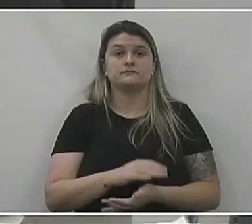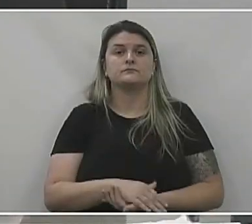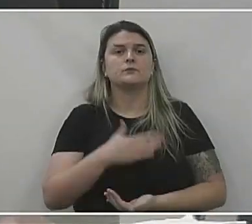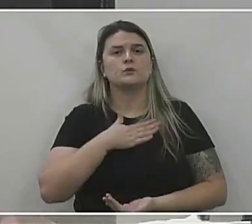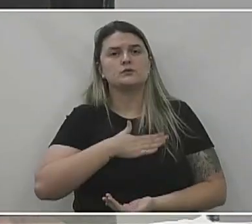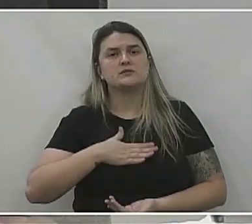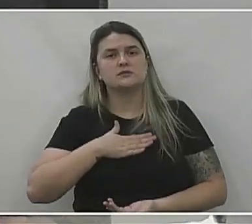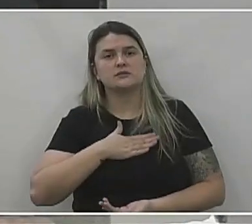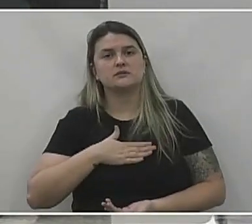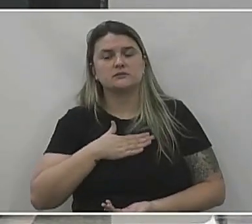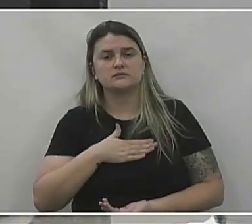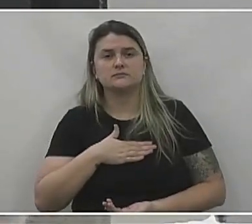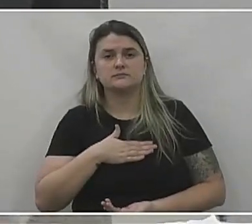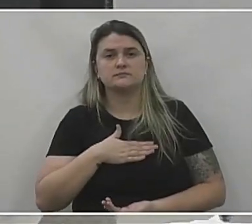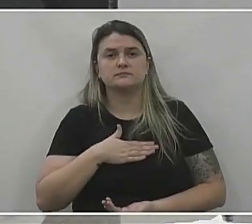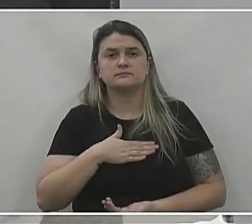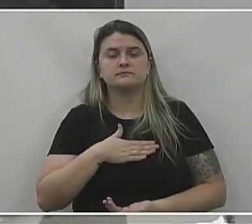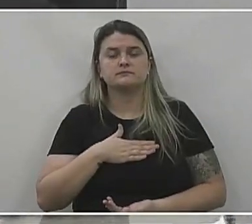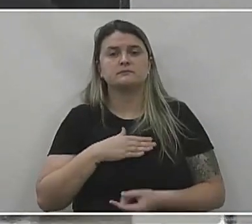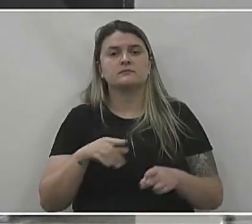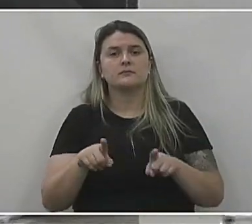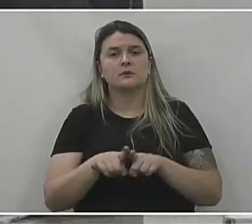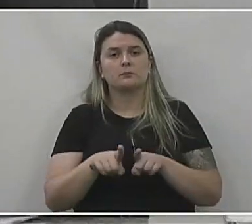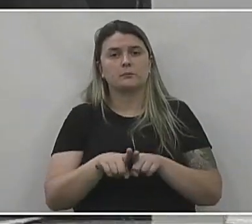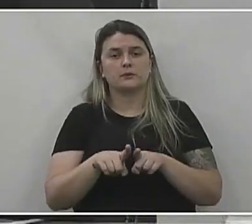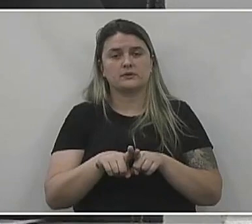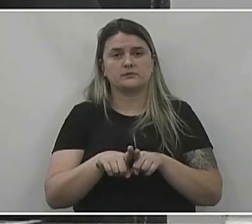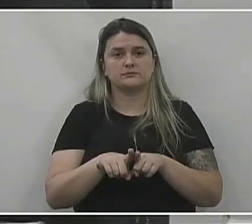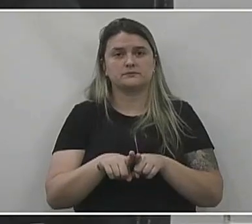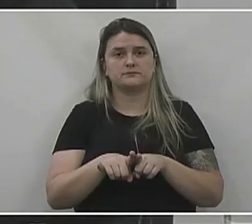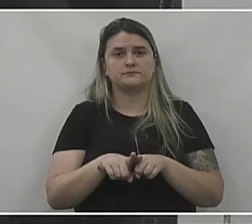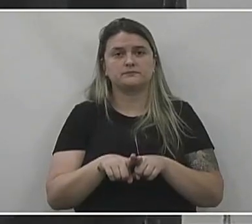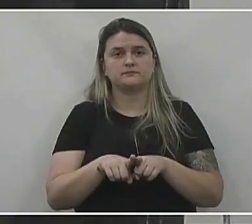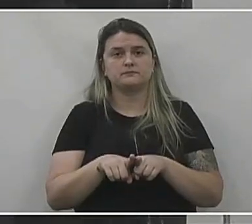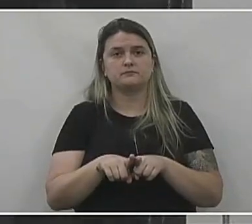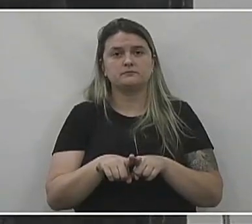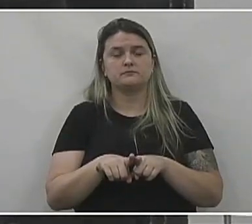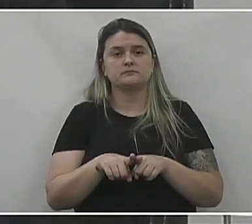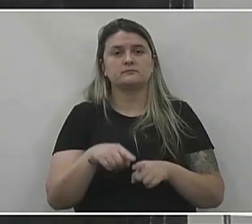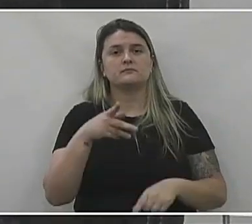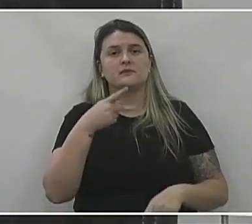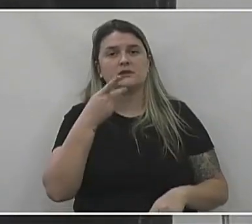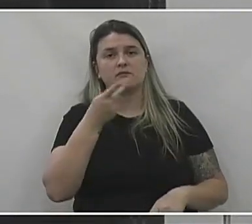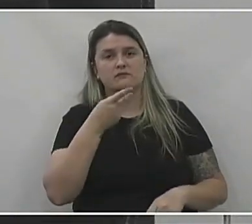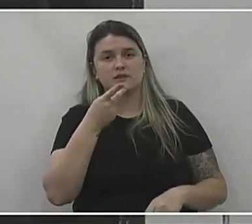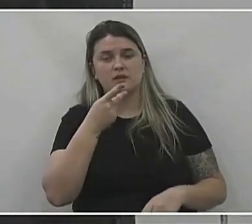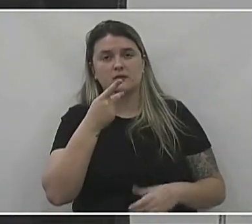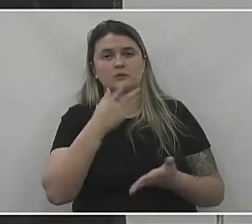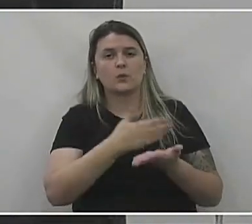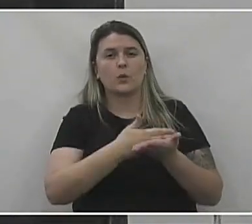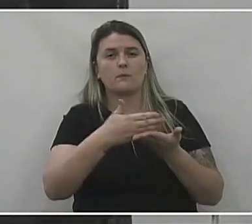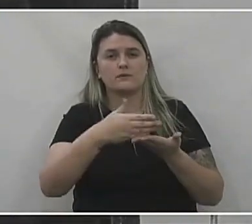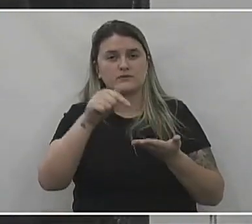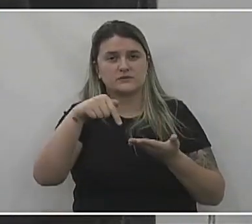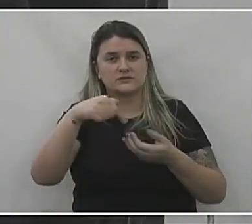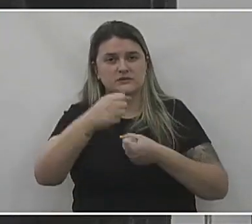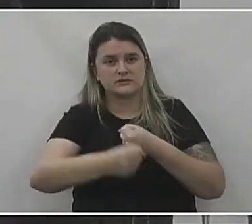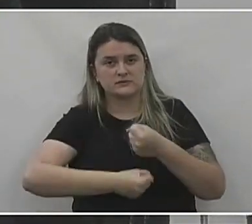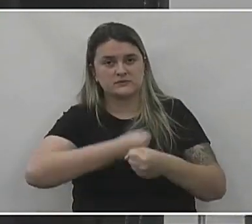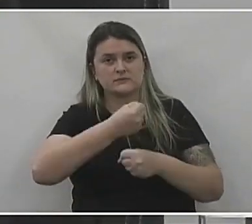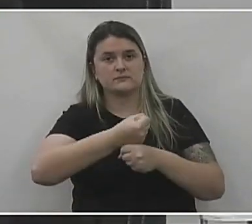Gostaria também de ressaltar que no início do ano